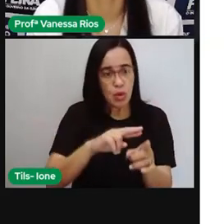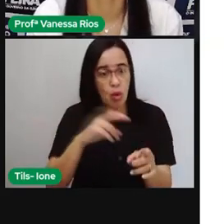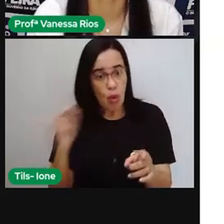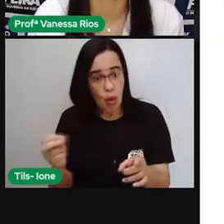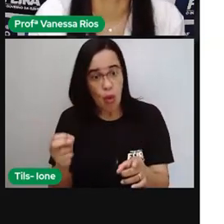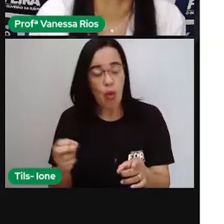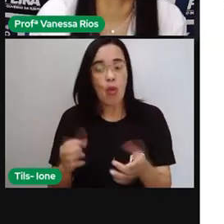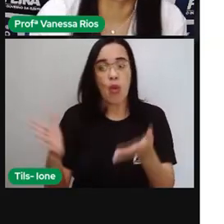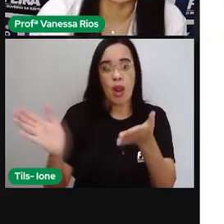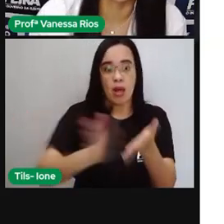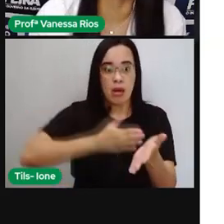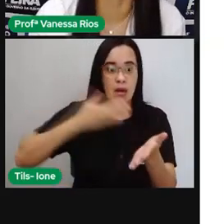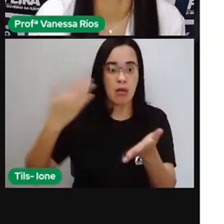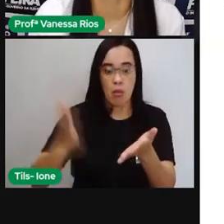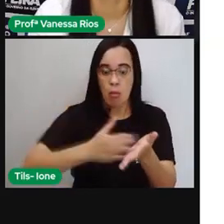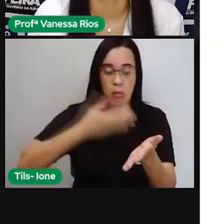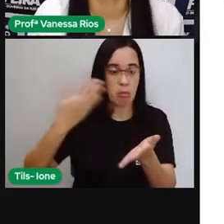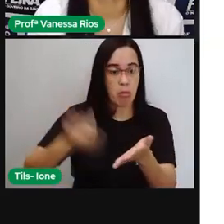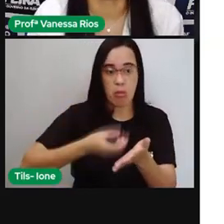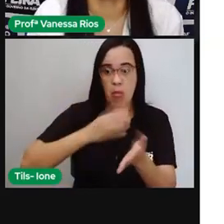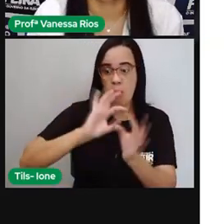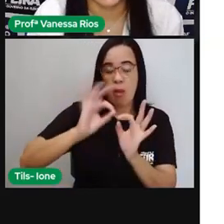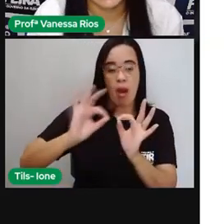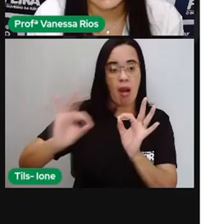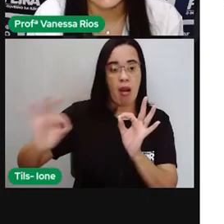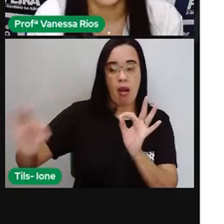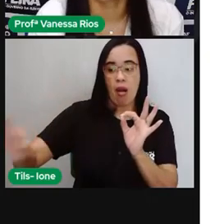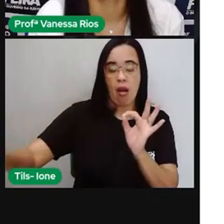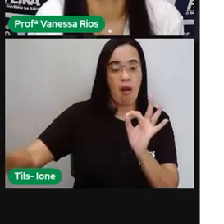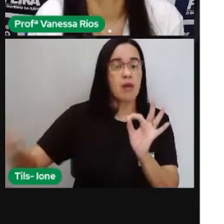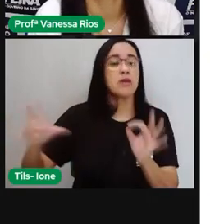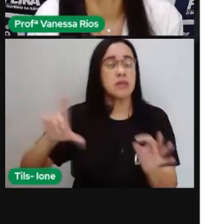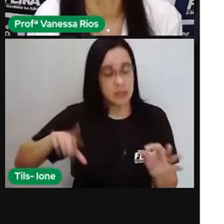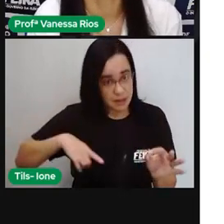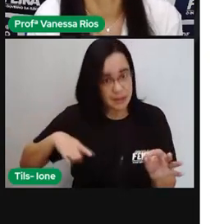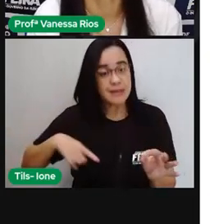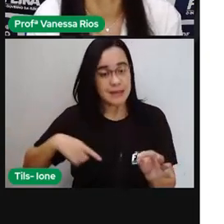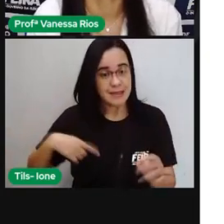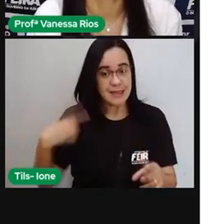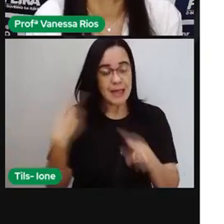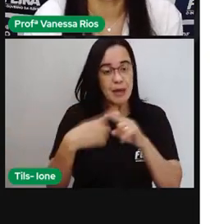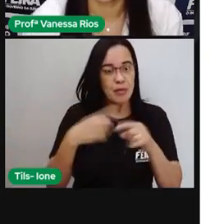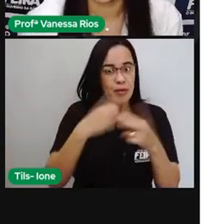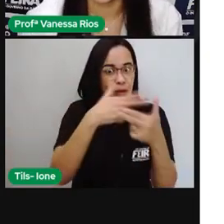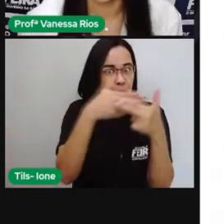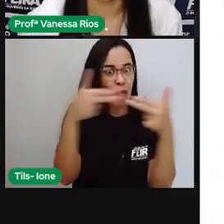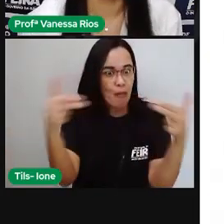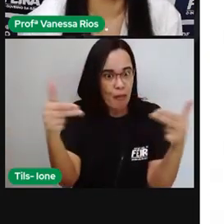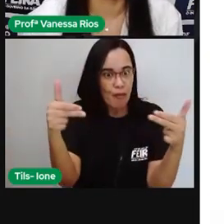em livros inteiros então vão ter muito mais detalhes né nos acontecimentos também